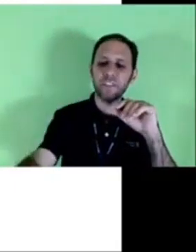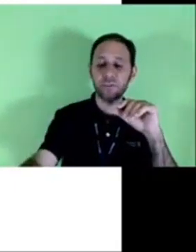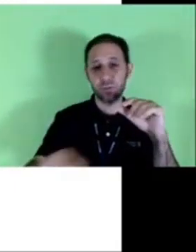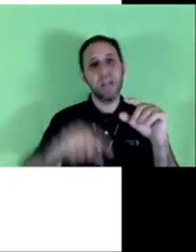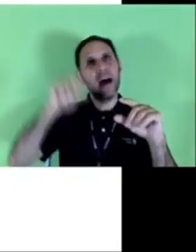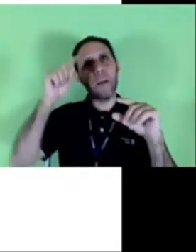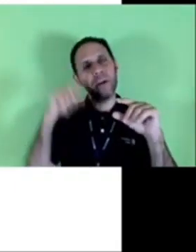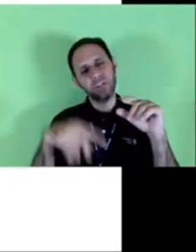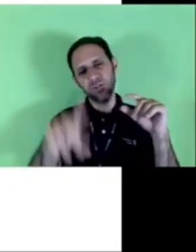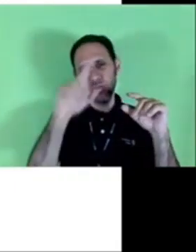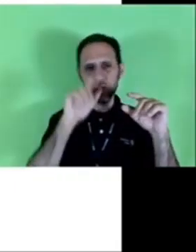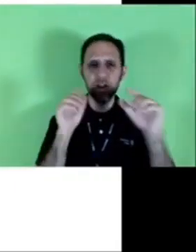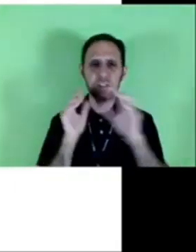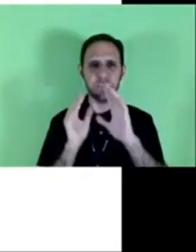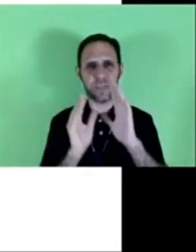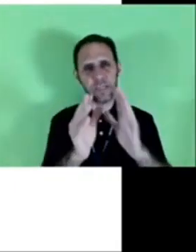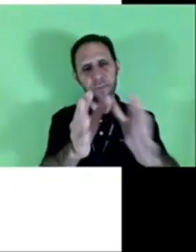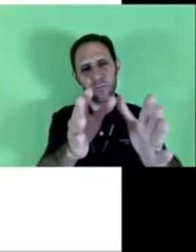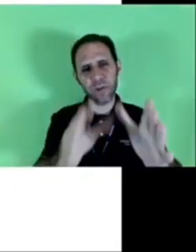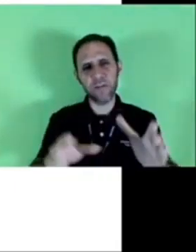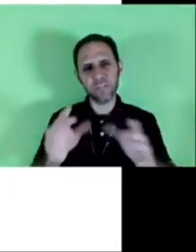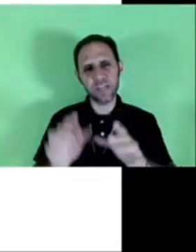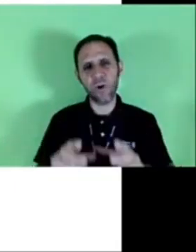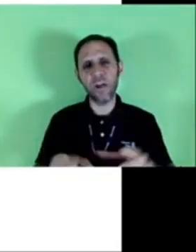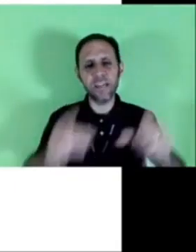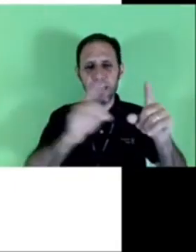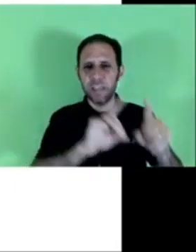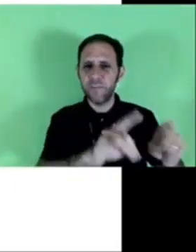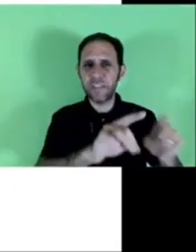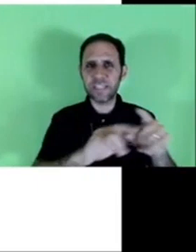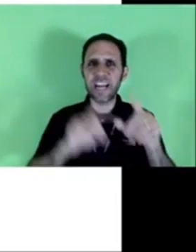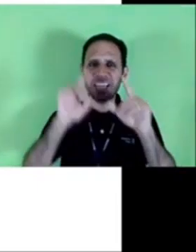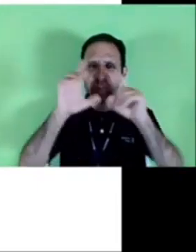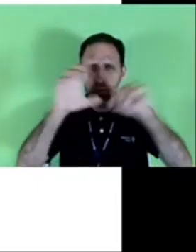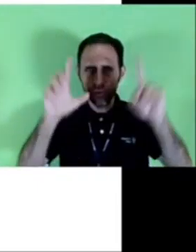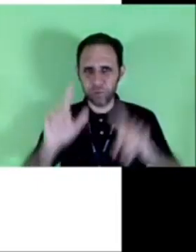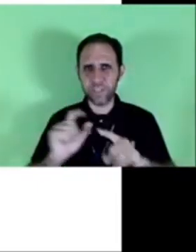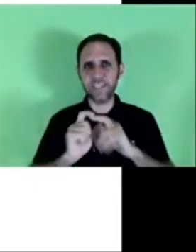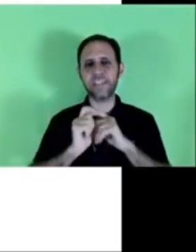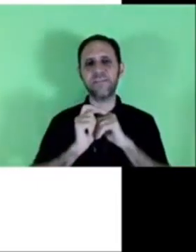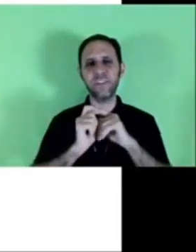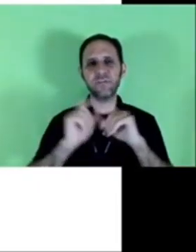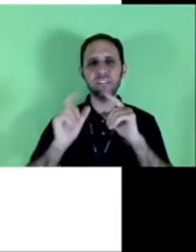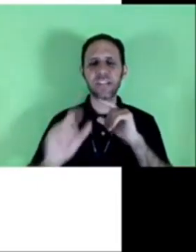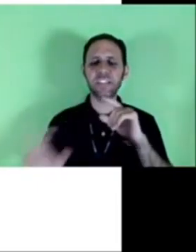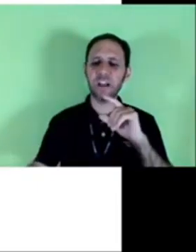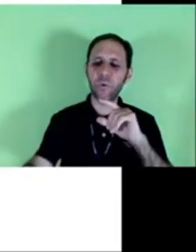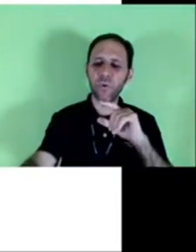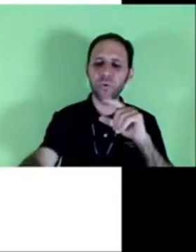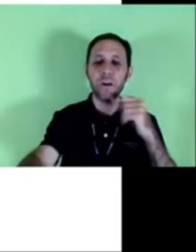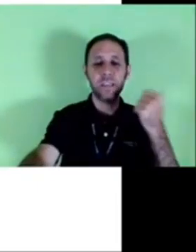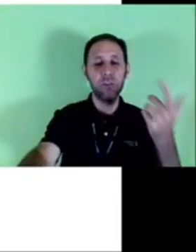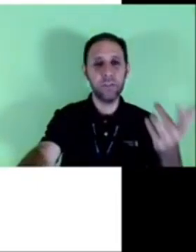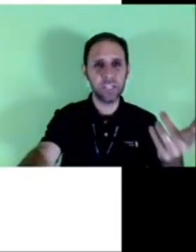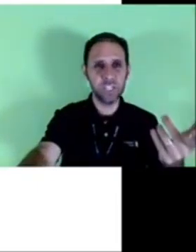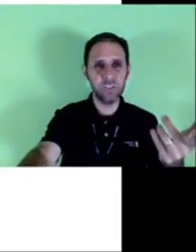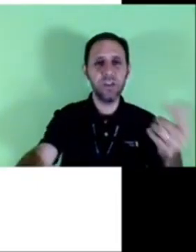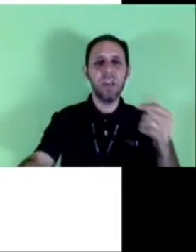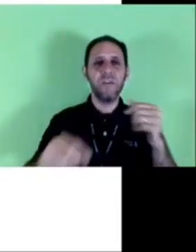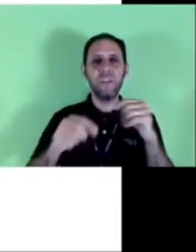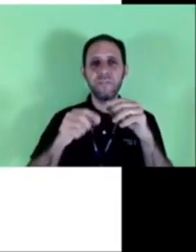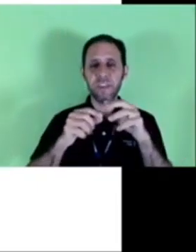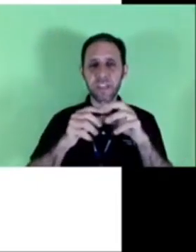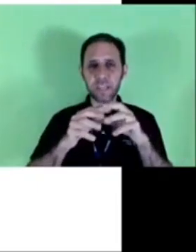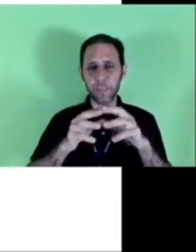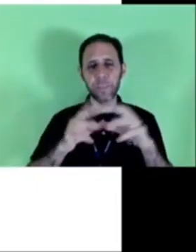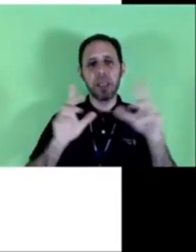avisos a partir de hoje a hora que você passar pelo mural você olha e vê se a estrutura desse aviso está de acordo com aquilo que a gente